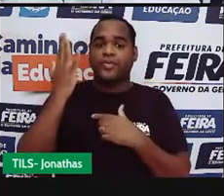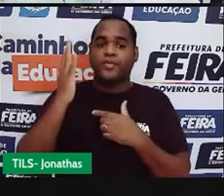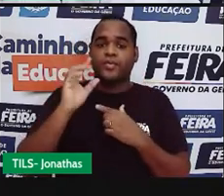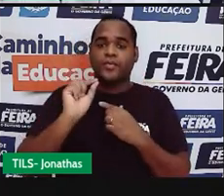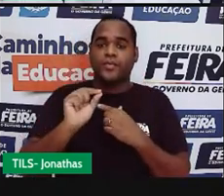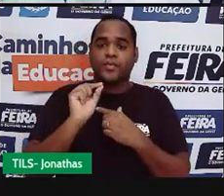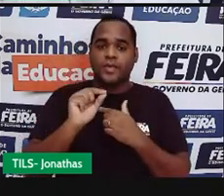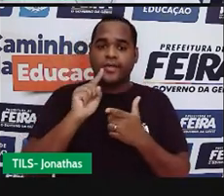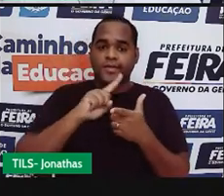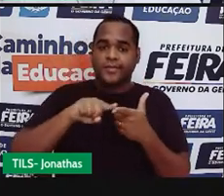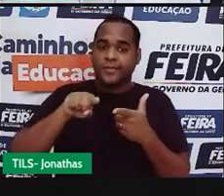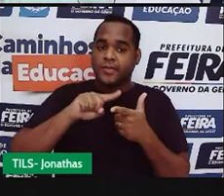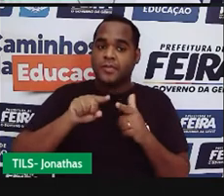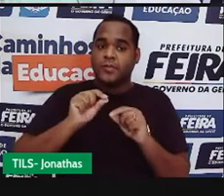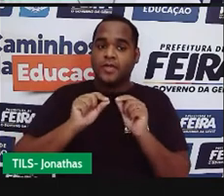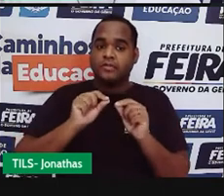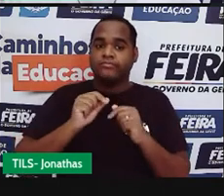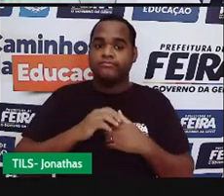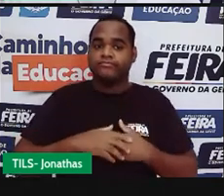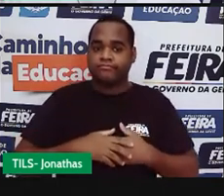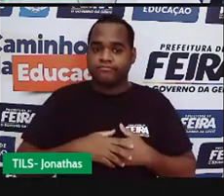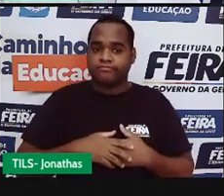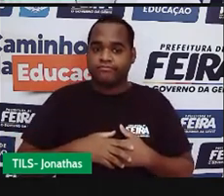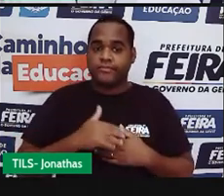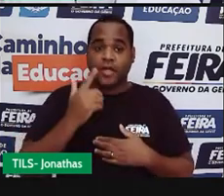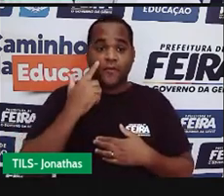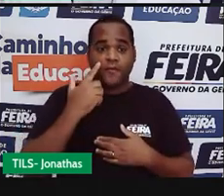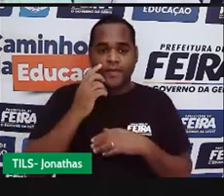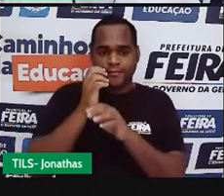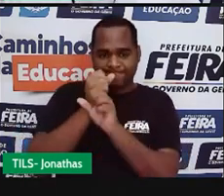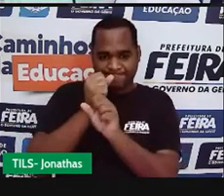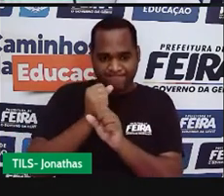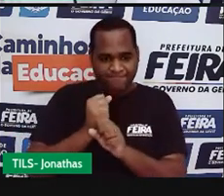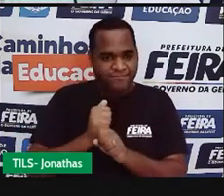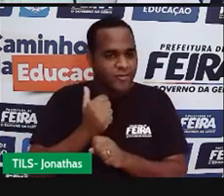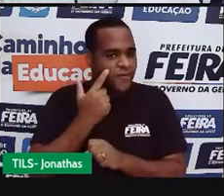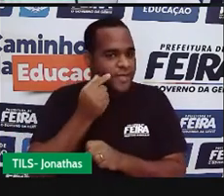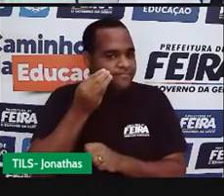Agora eu vou te convidar para a gente fazer umas pontinhas aqui, ó.